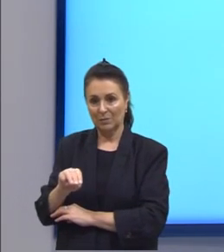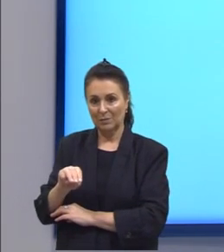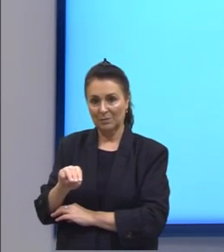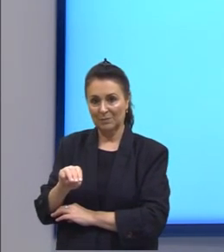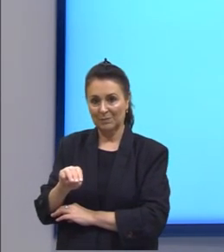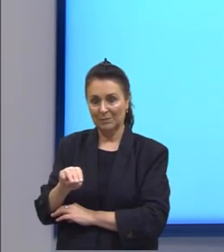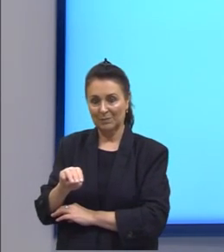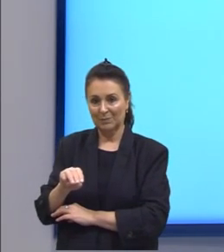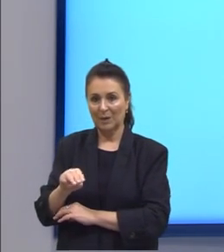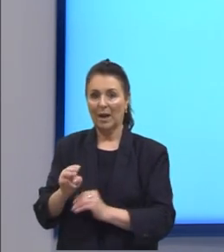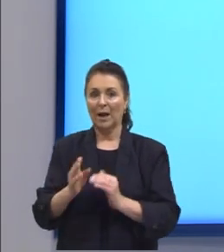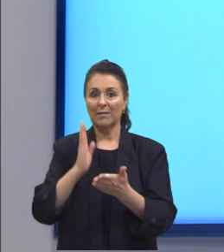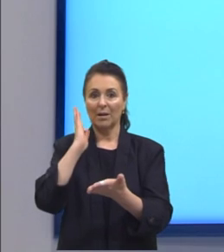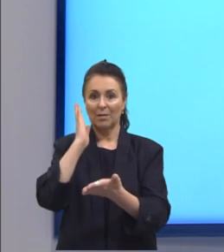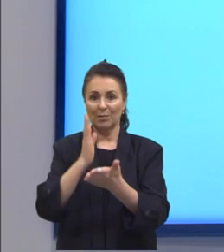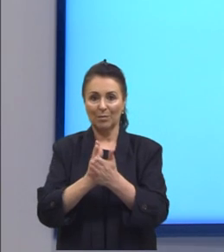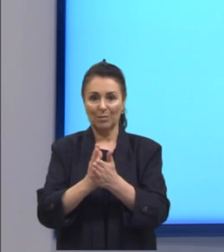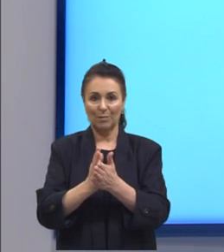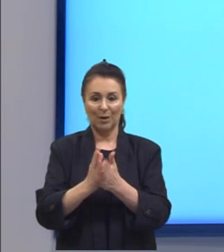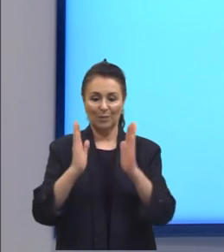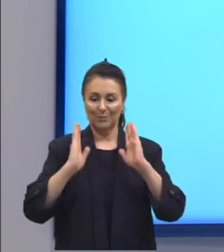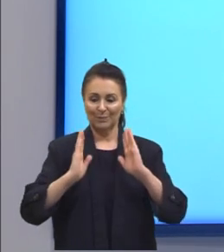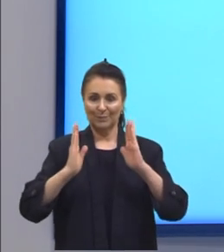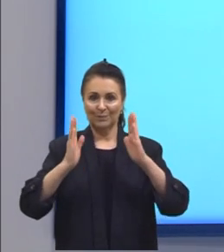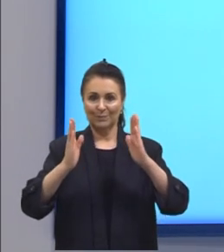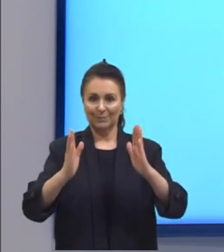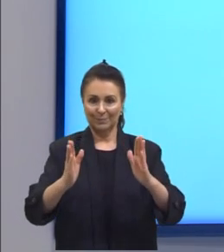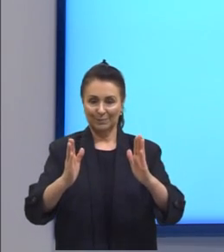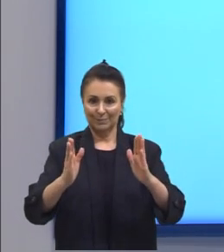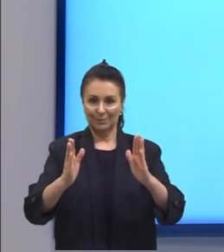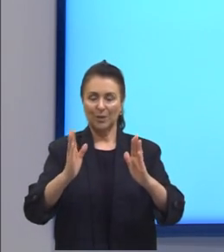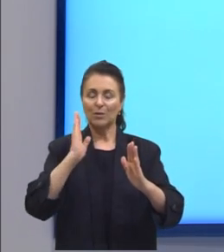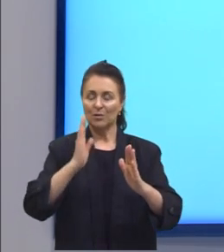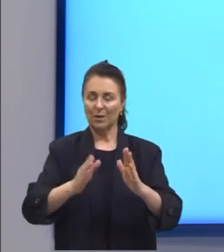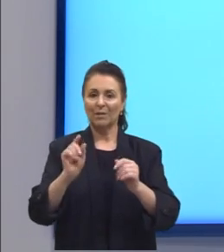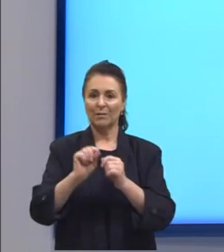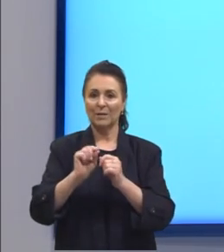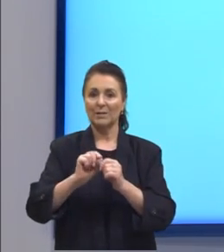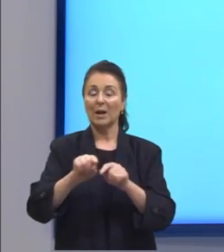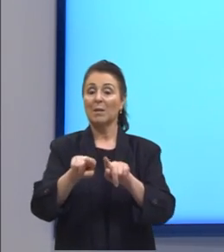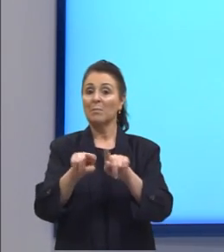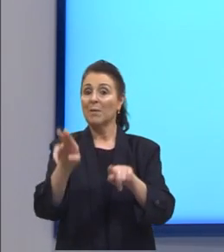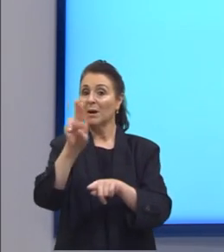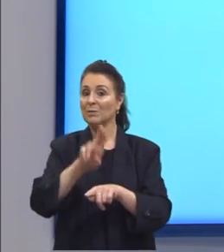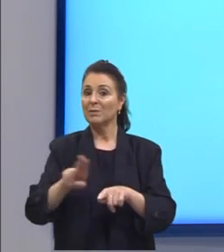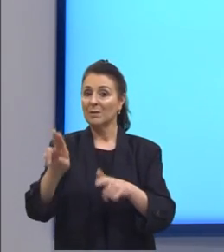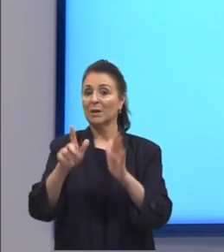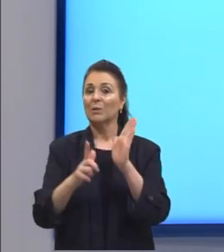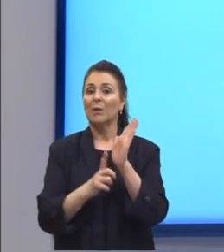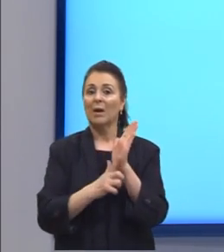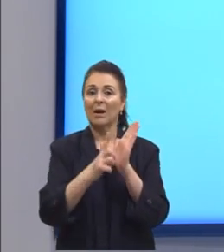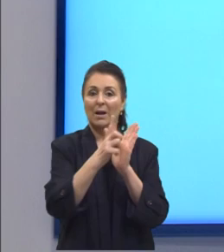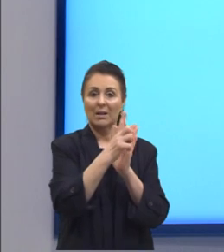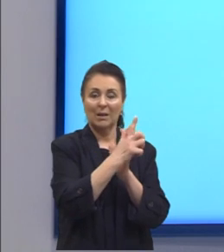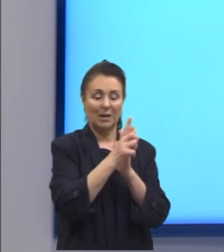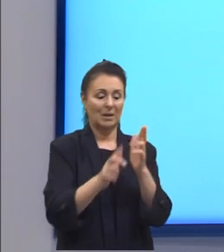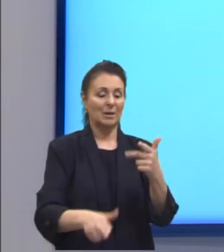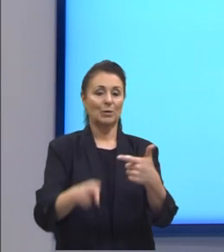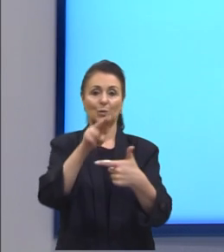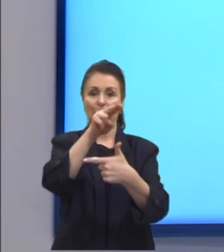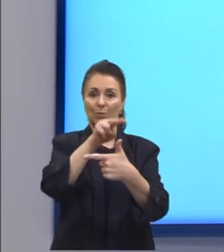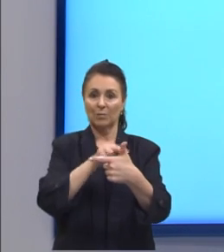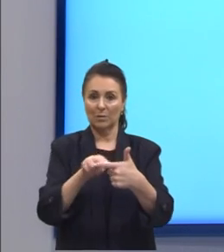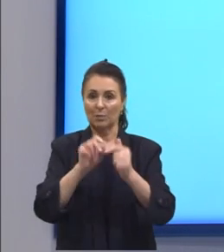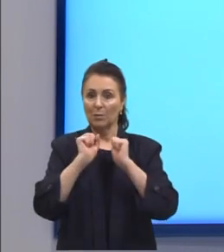encaixa ali no mesmo padrão que a já resolveu mas aqui foi aplicado a lei dos senos assim vocês podem